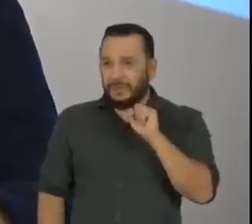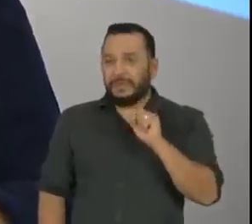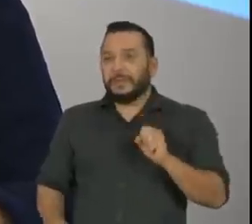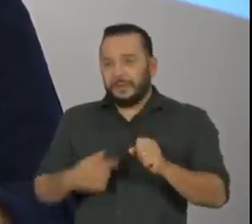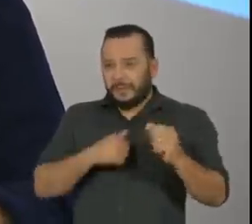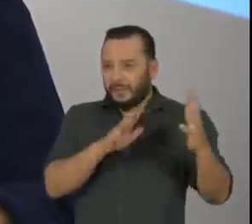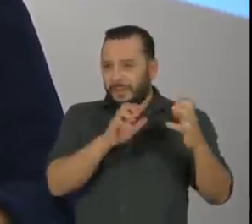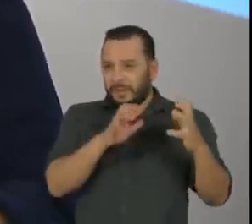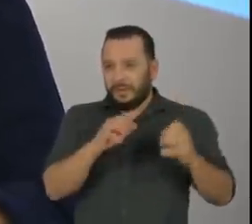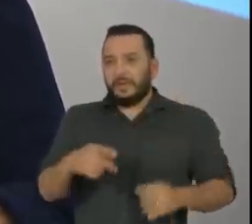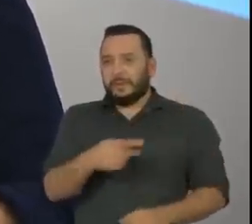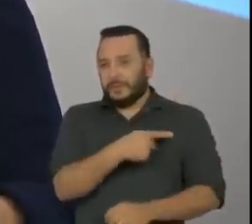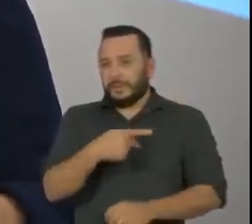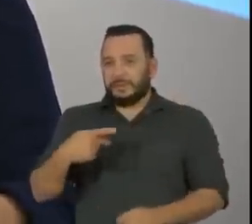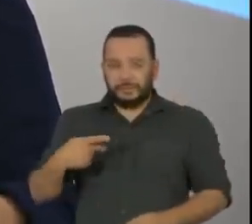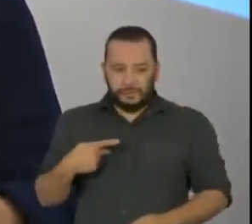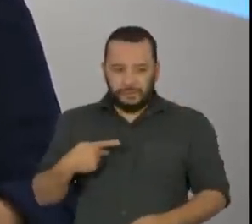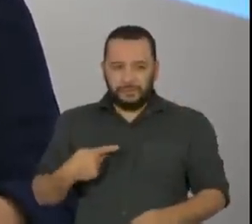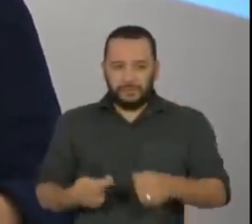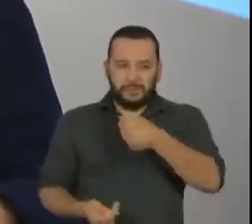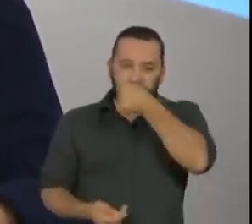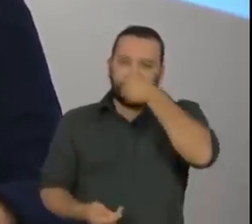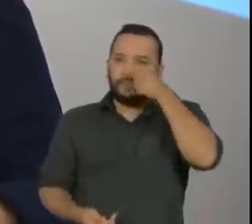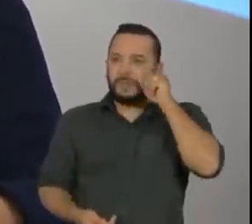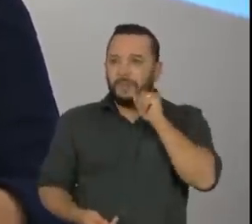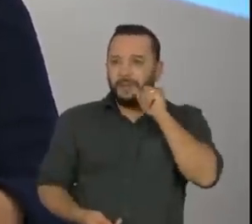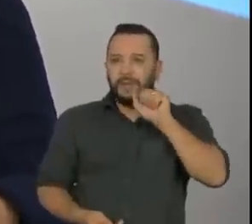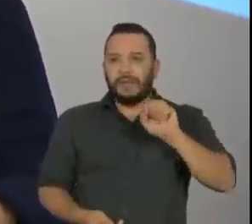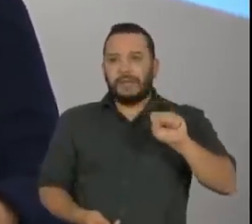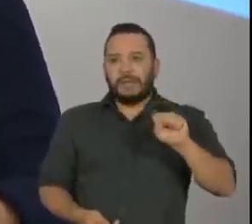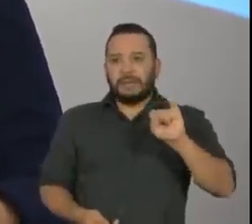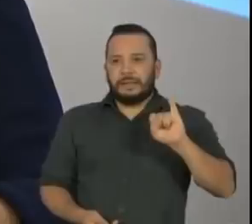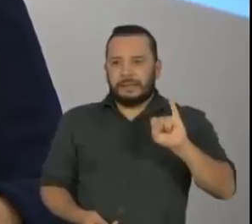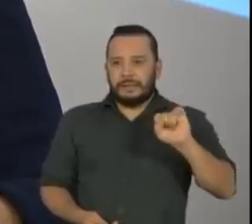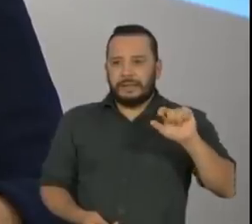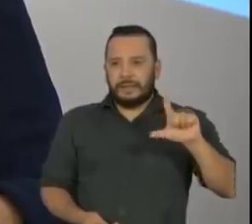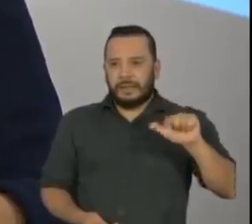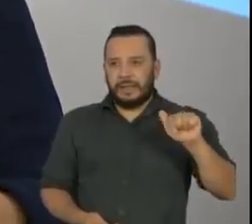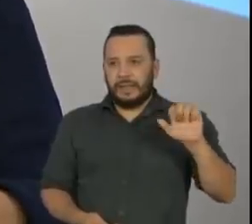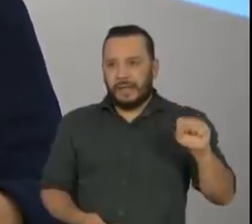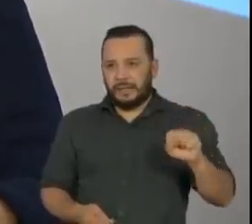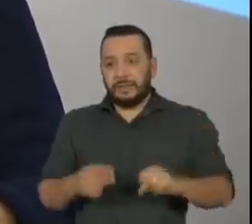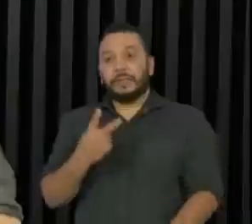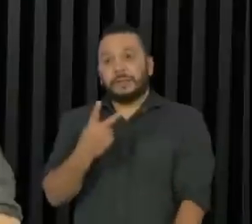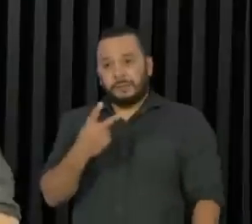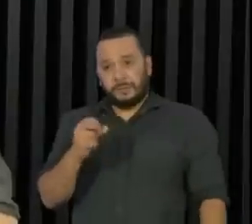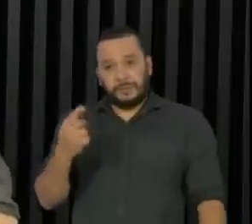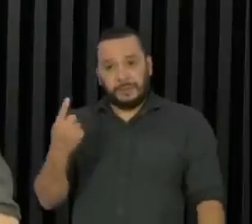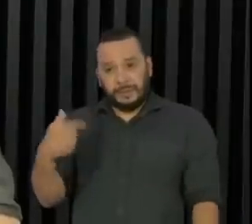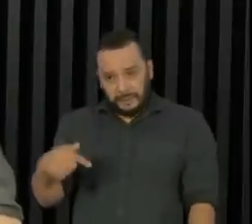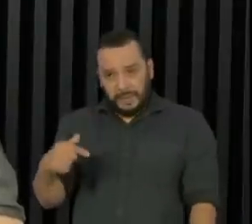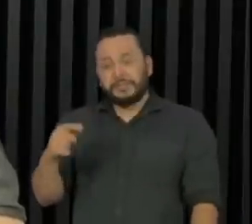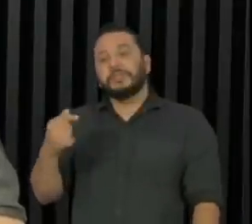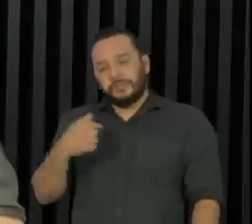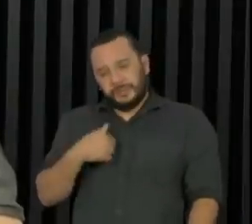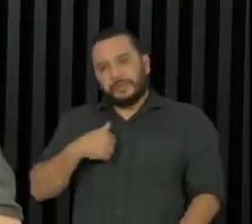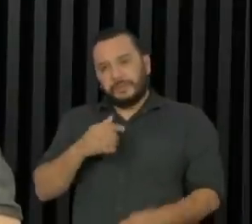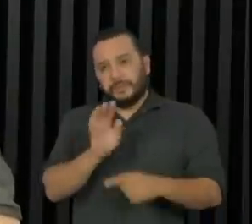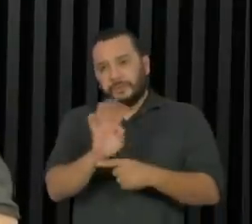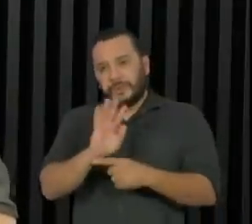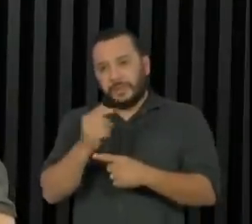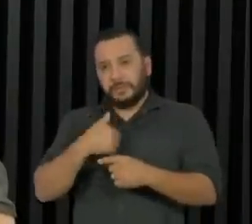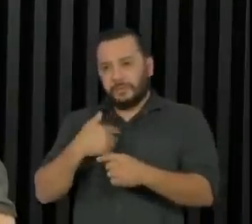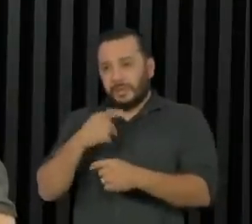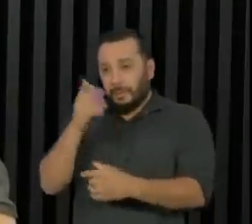pastor Silas Malafaia. Em 2017 você fez um vídeo criticando as práticas dele, ele acabou te processando, vocês